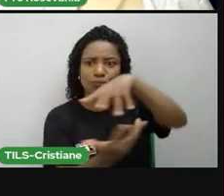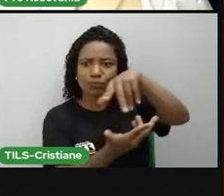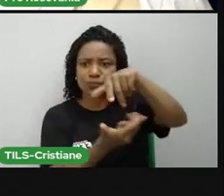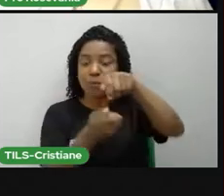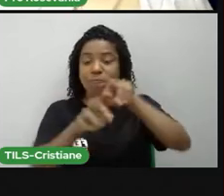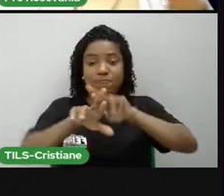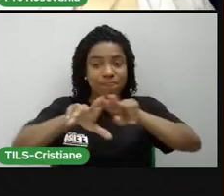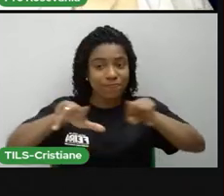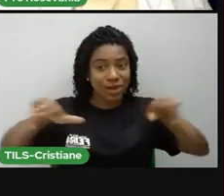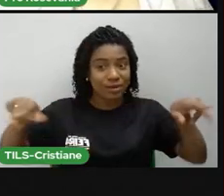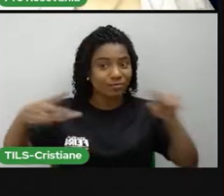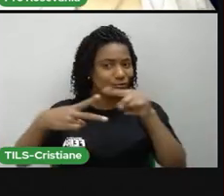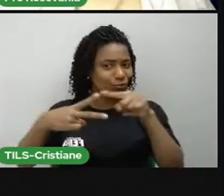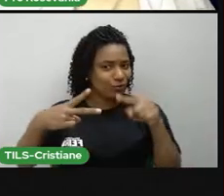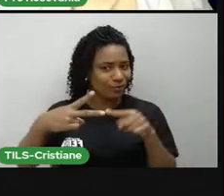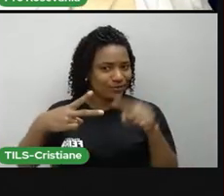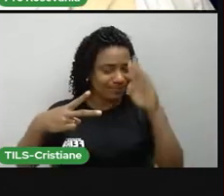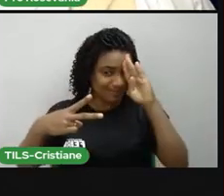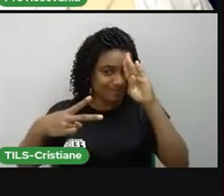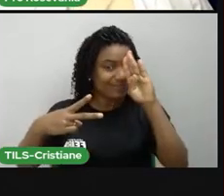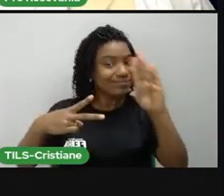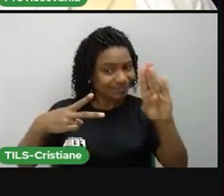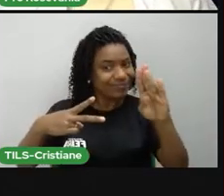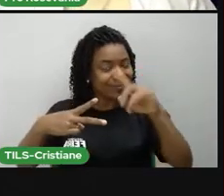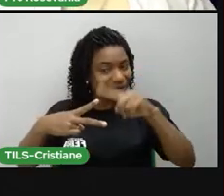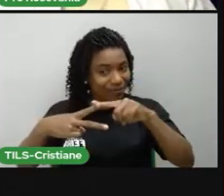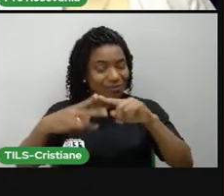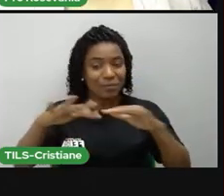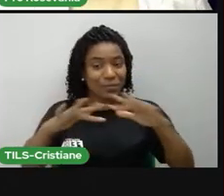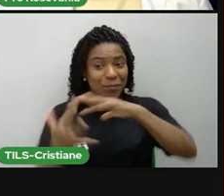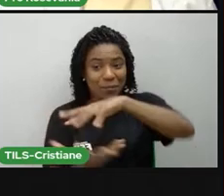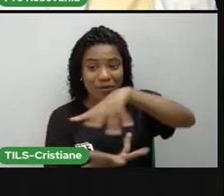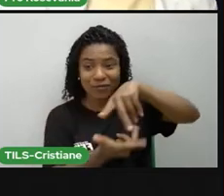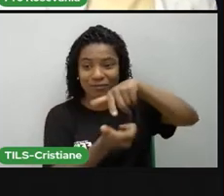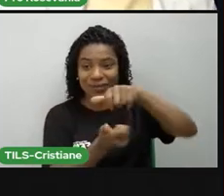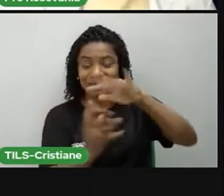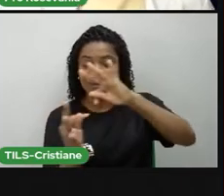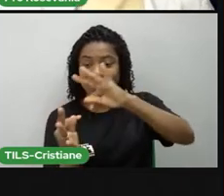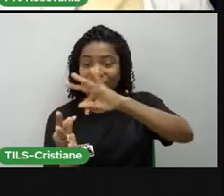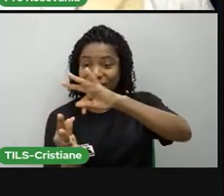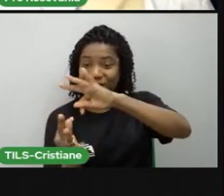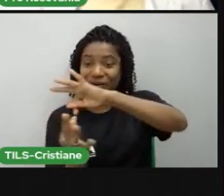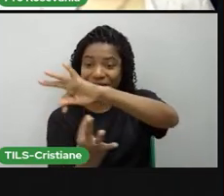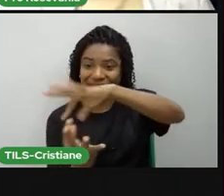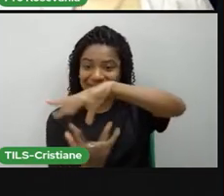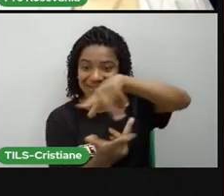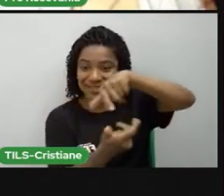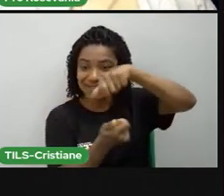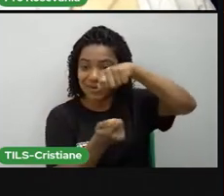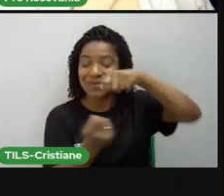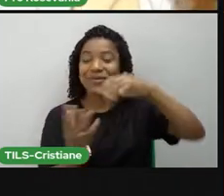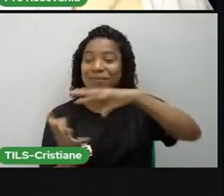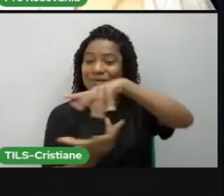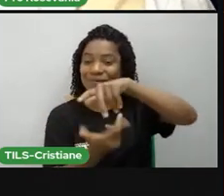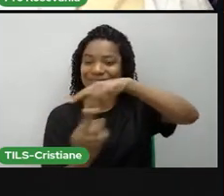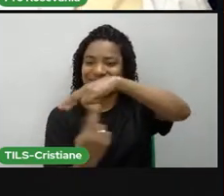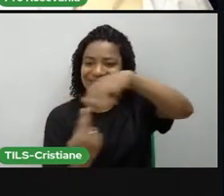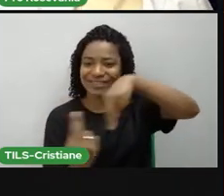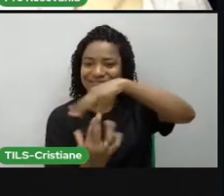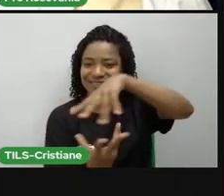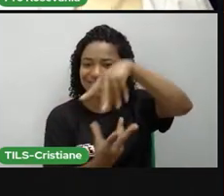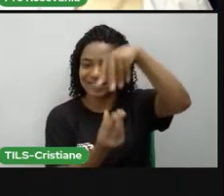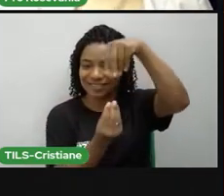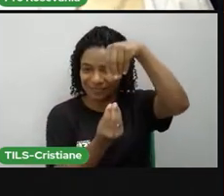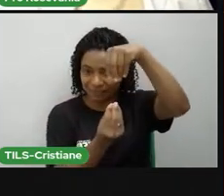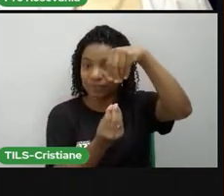falar especificamente de dois movimentos, que é o movimento de rotação e o movimento de translação, que interfere em